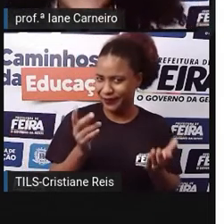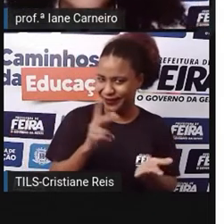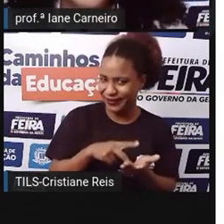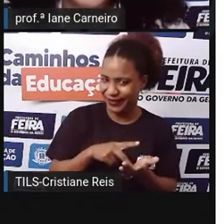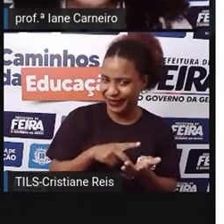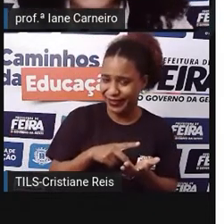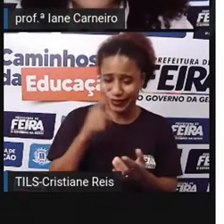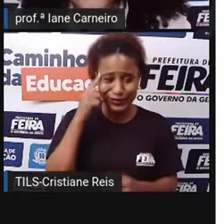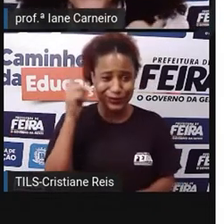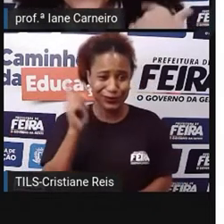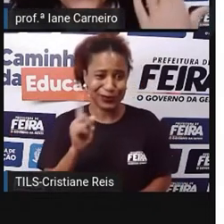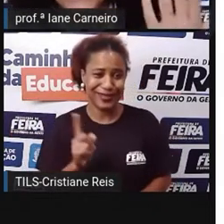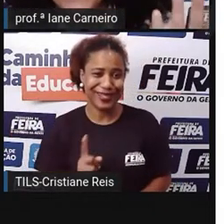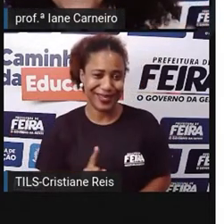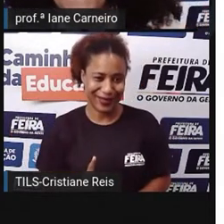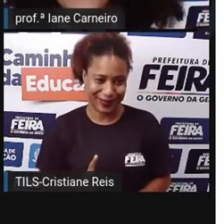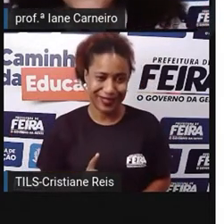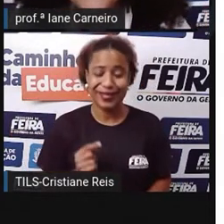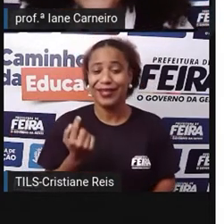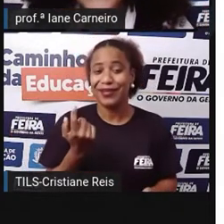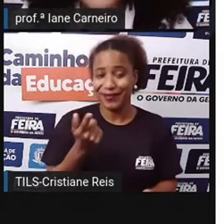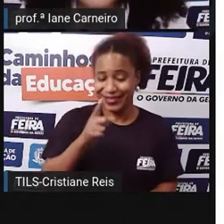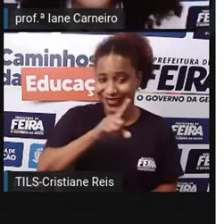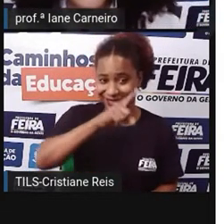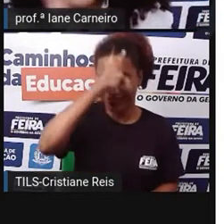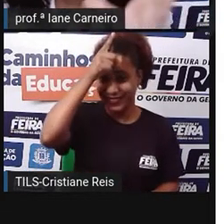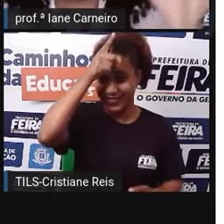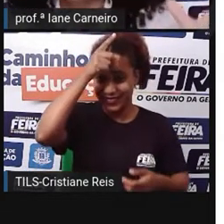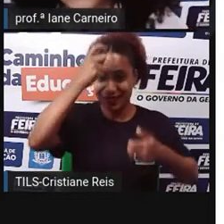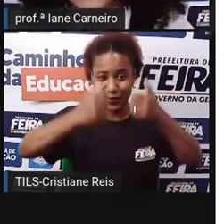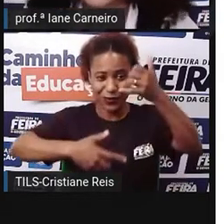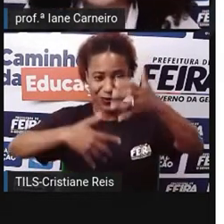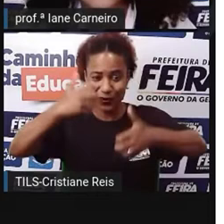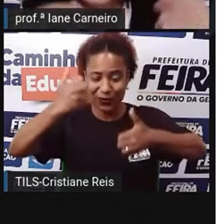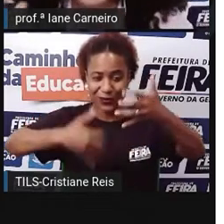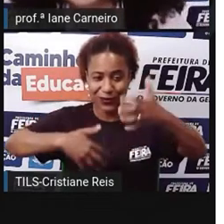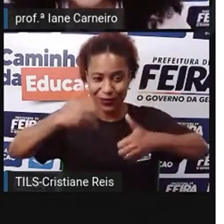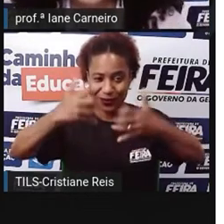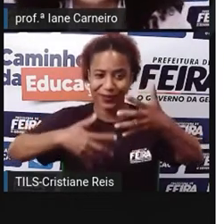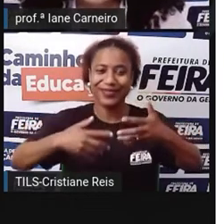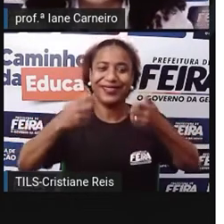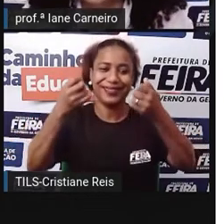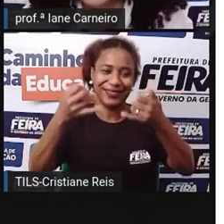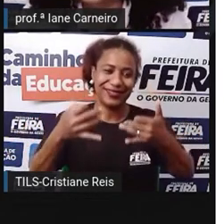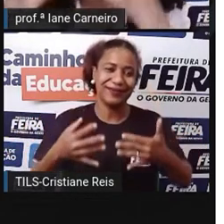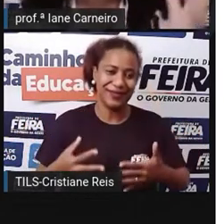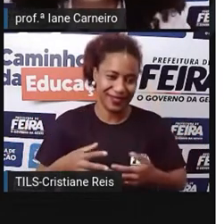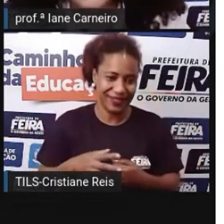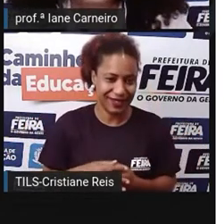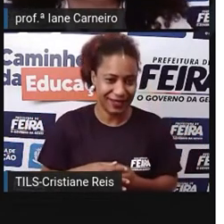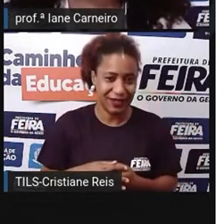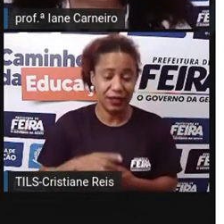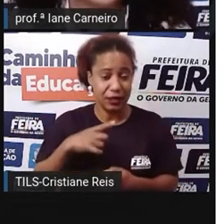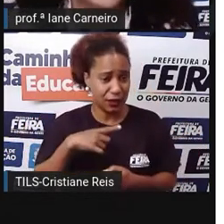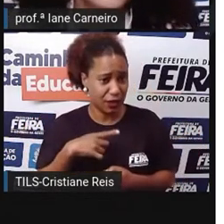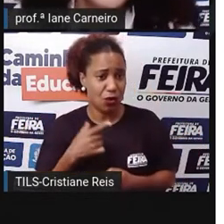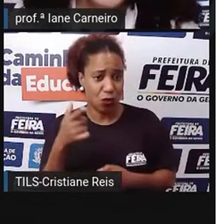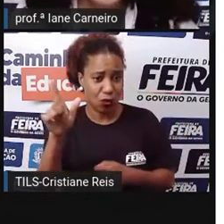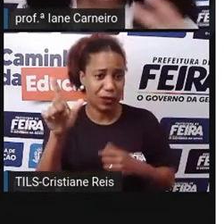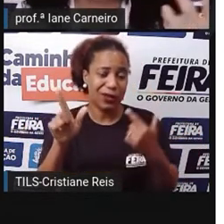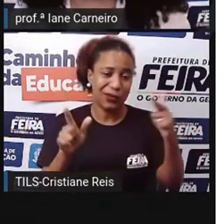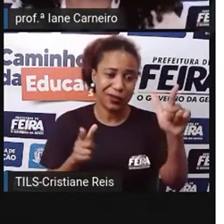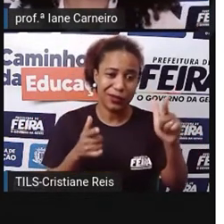explicar isso. E aí a Pró colocou aqui essa imagem, porque tem diversas outras lendas que acontecem coisas fantásticas também.